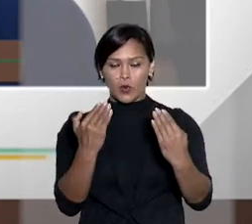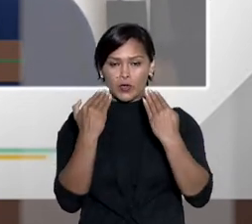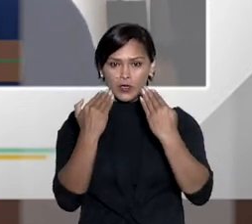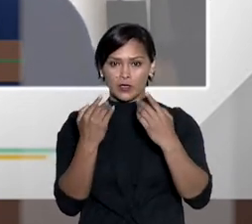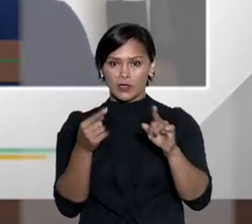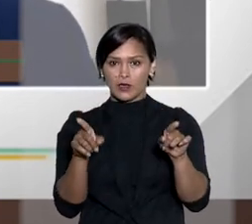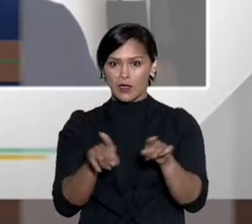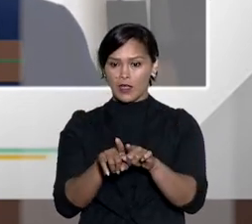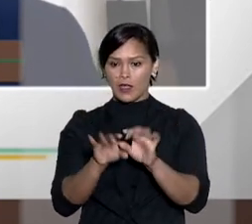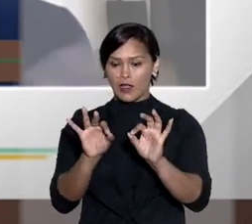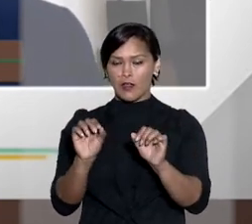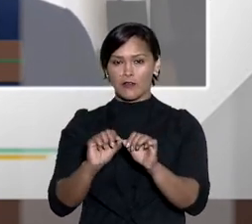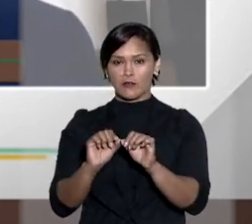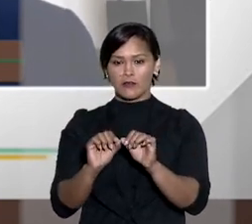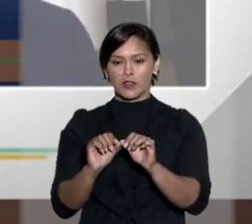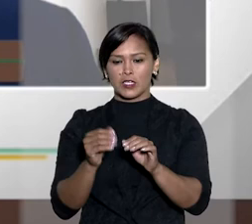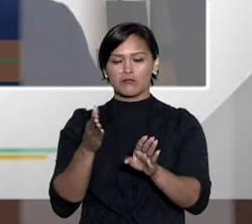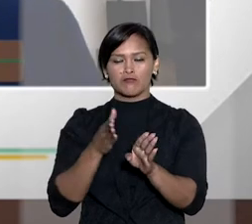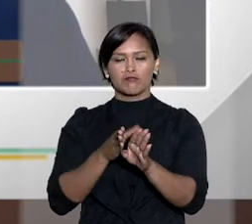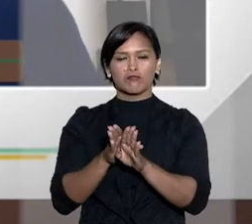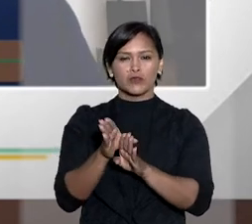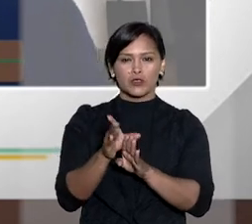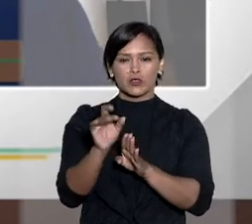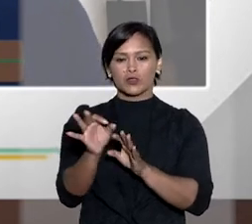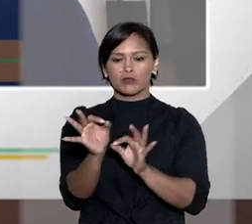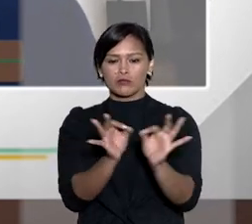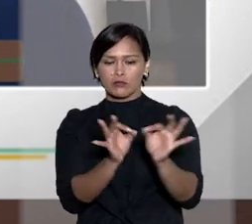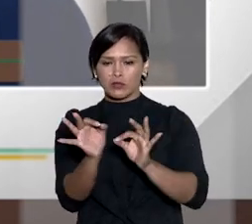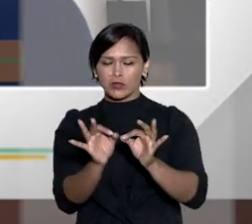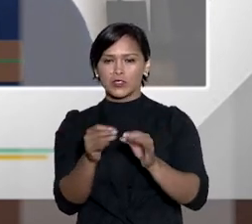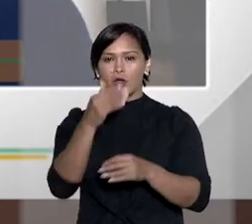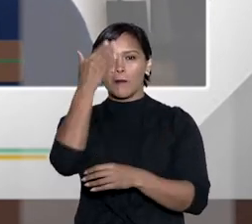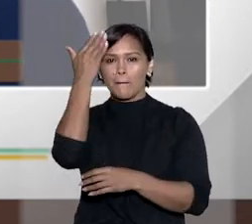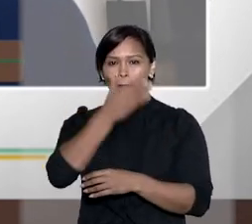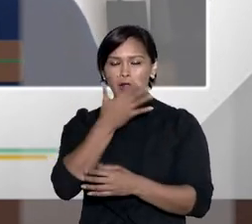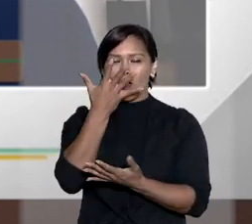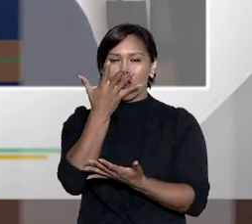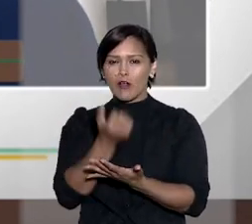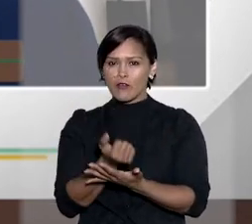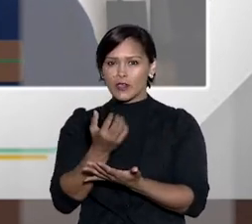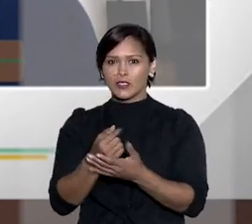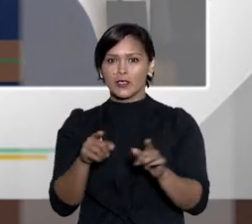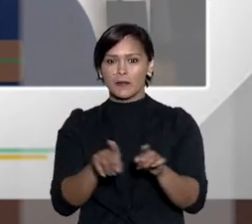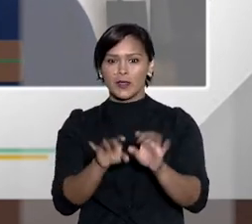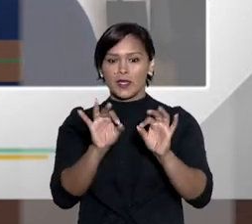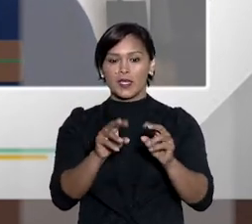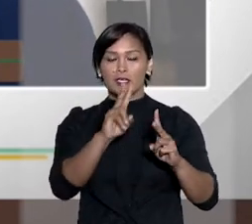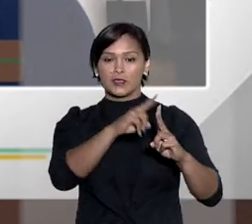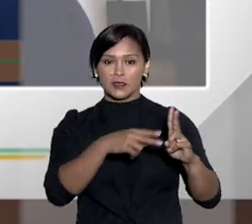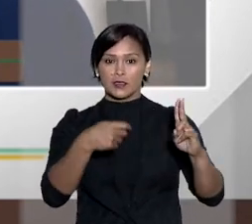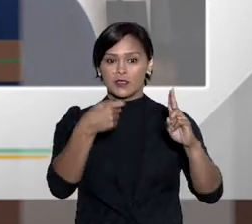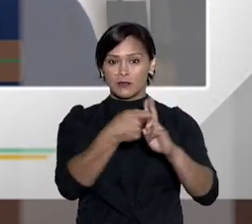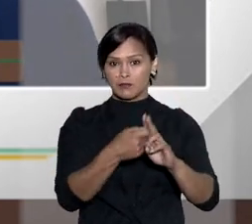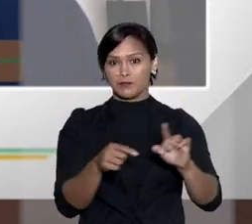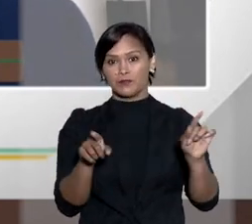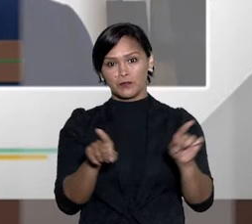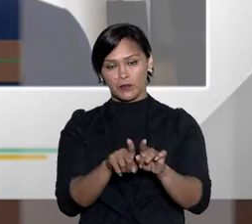de instrução, né, se tem a colheita de provas entre as partes. Também é importante